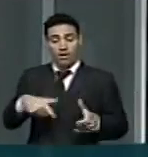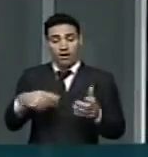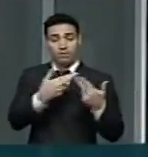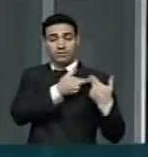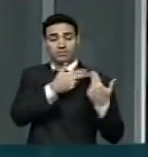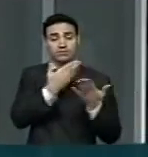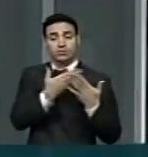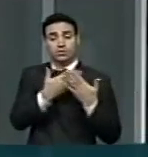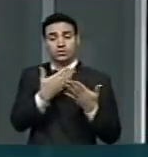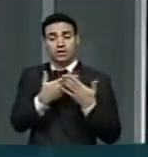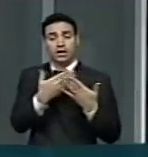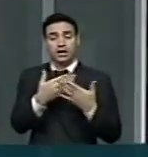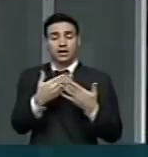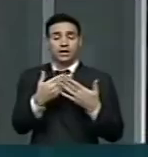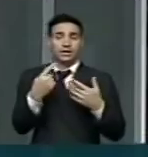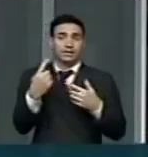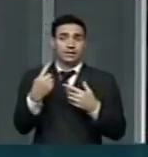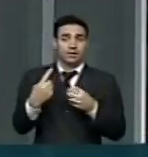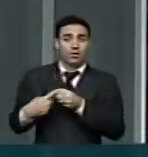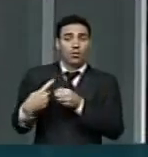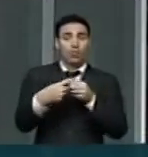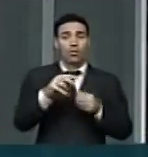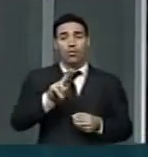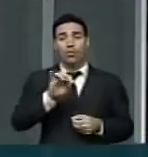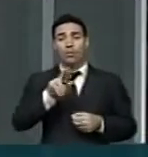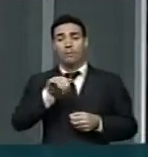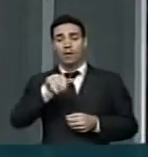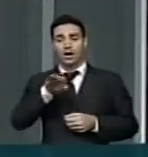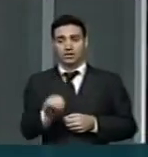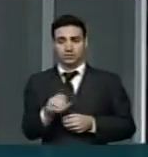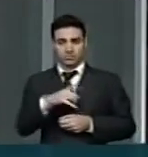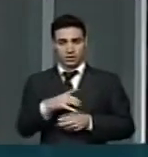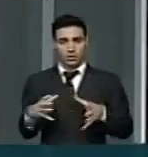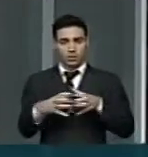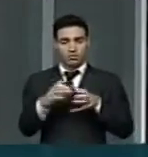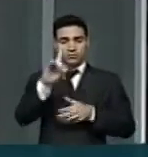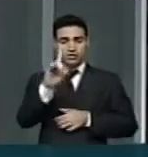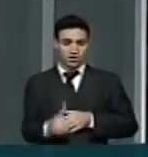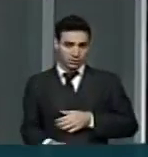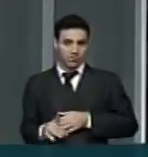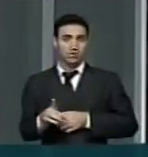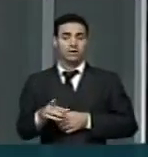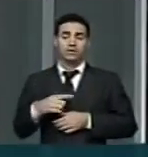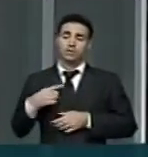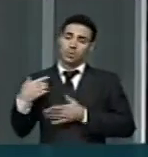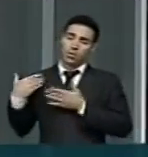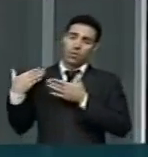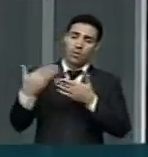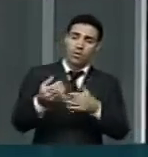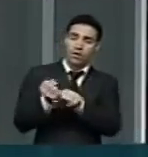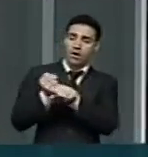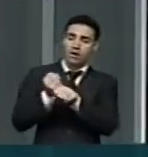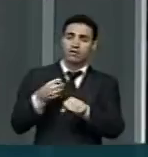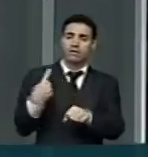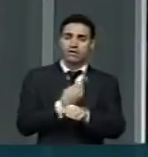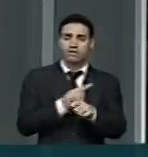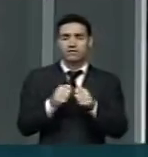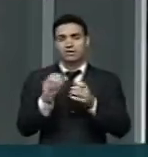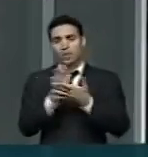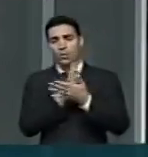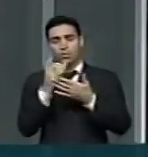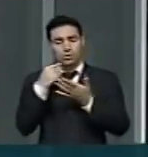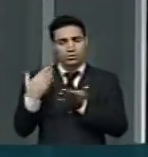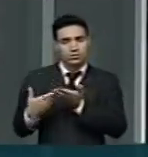e tem uma diretoria voltada para esses estudos, e a gente, ao longo desses anos, vem produzindo alguns estudos focados